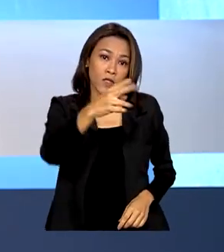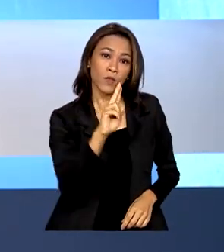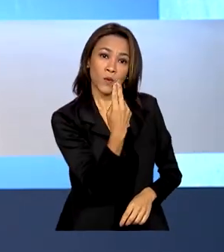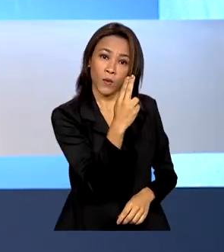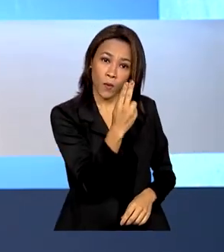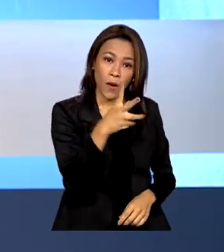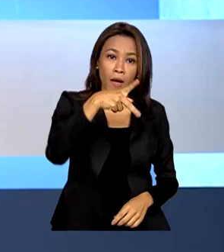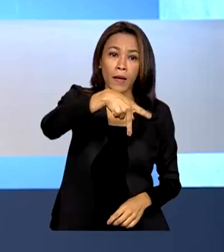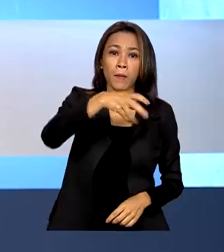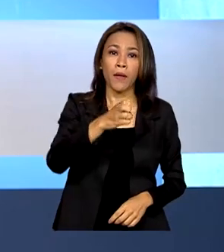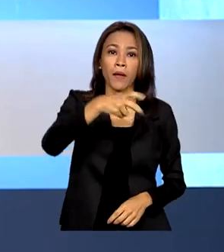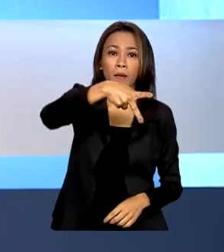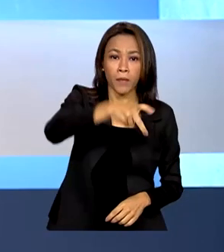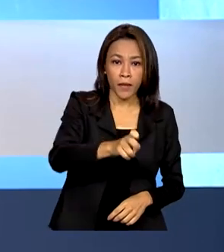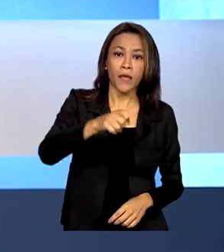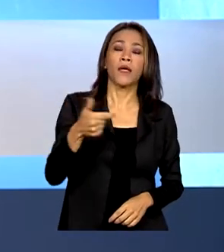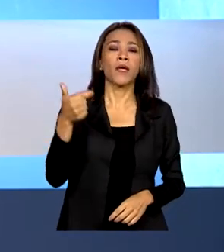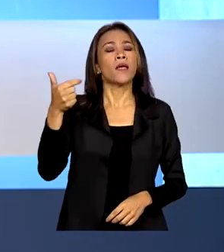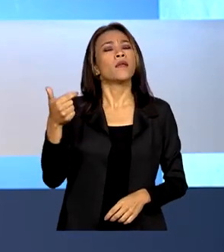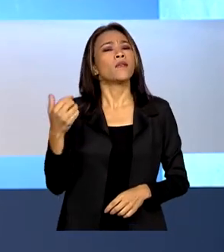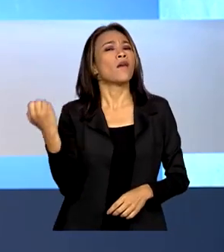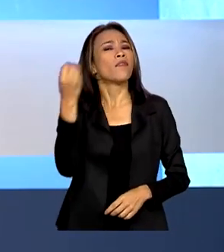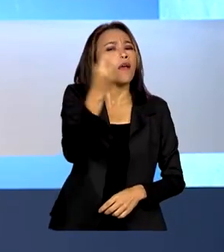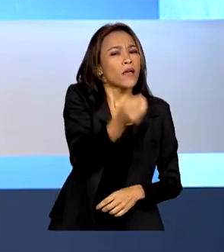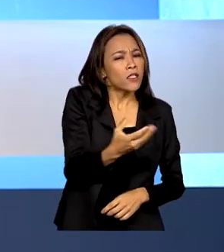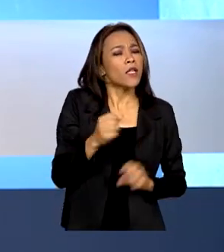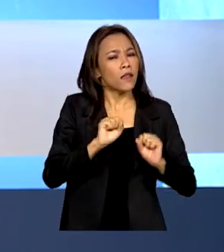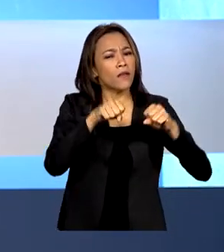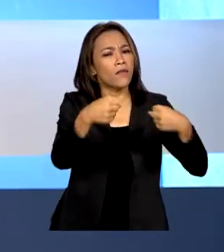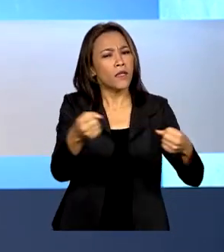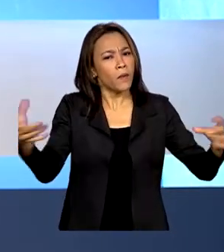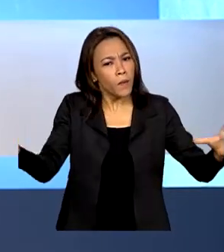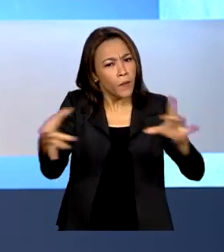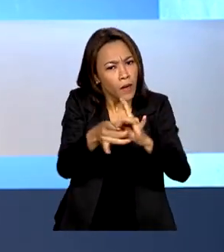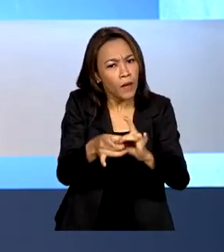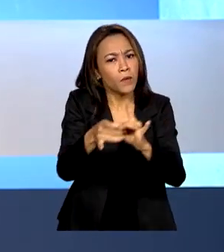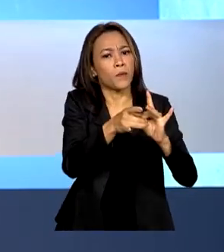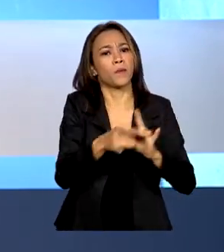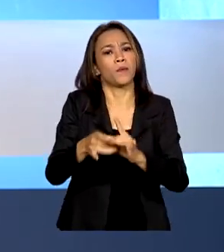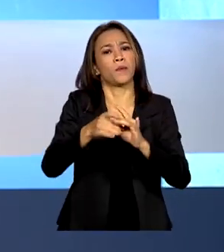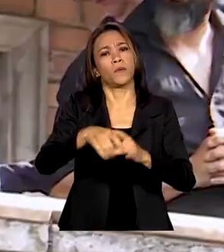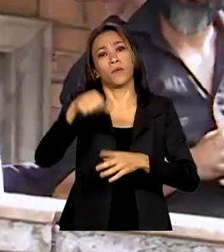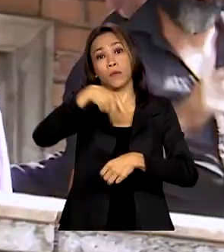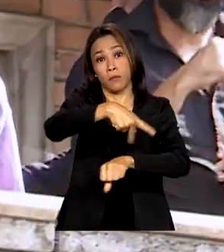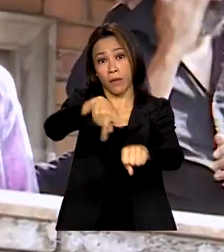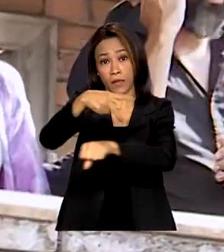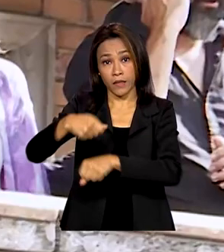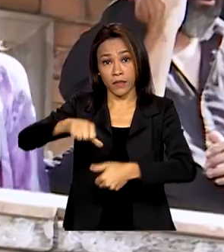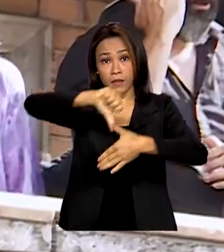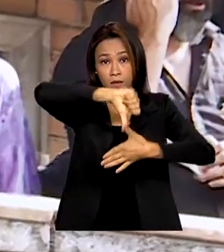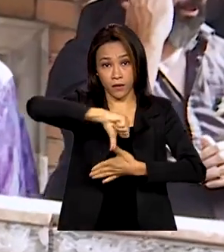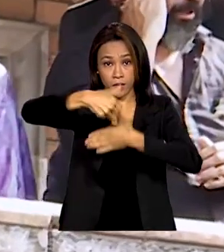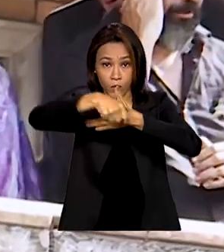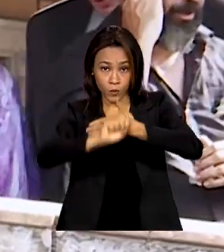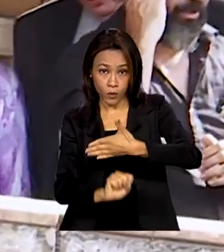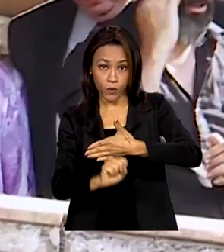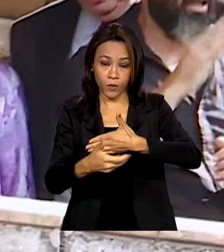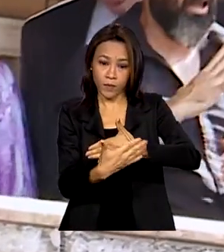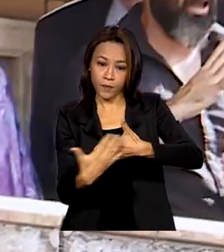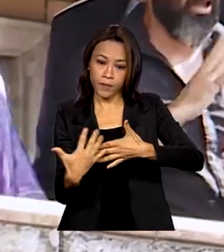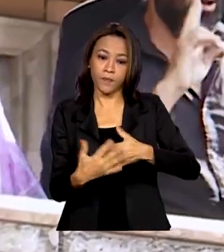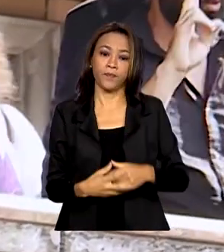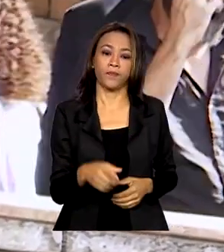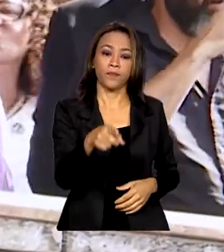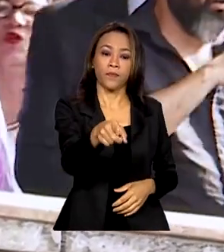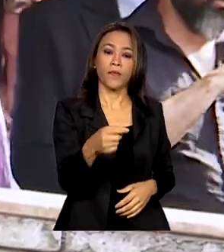a viagem, ele defendeu a integração entre os países sul-americanos. Faz apenas 20 dias